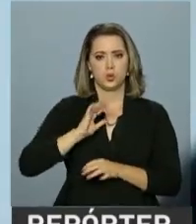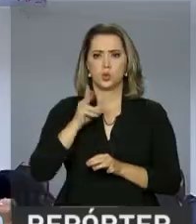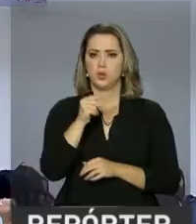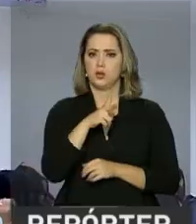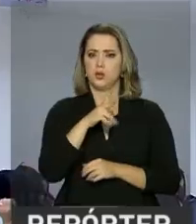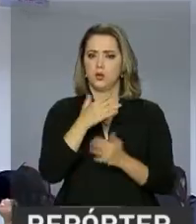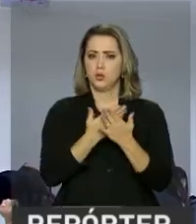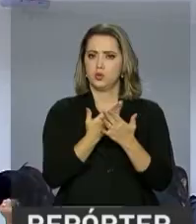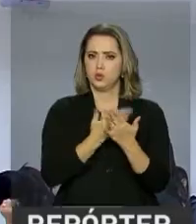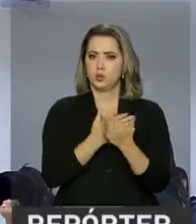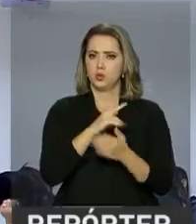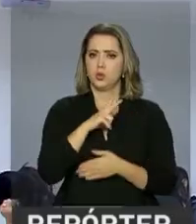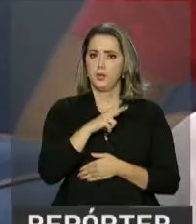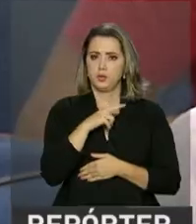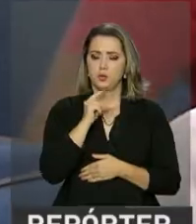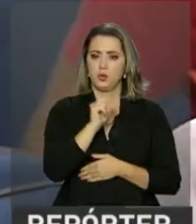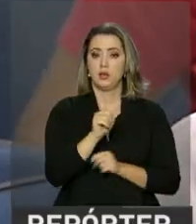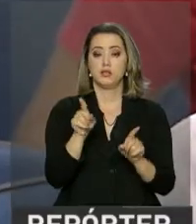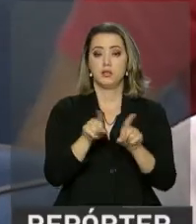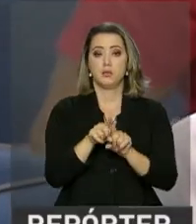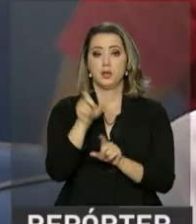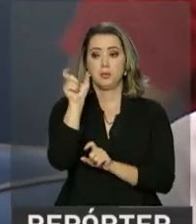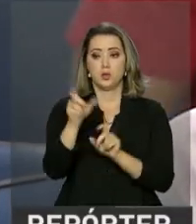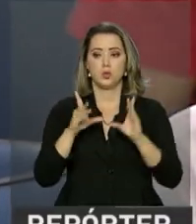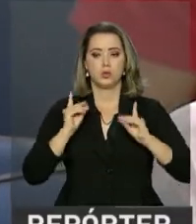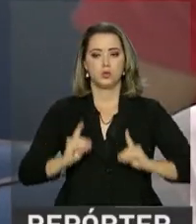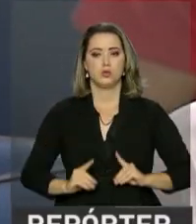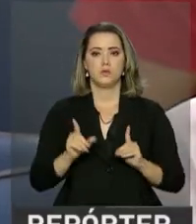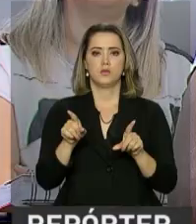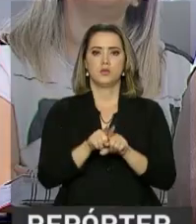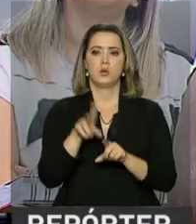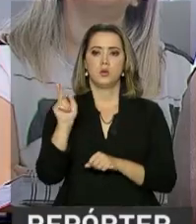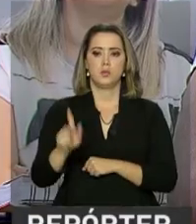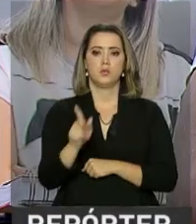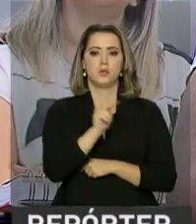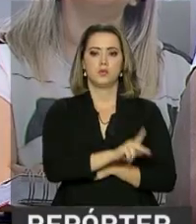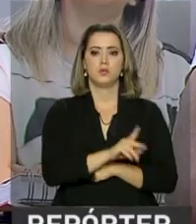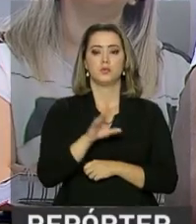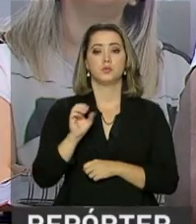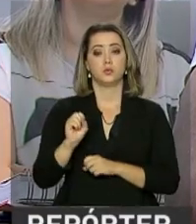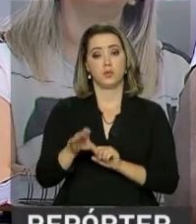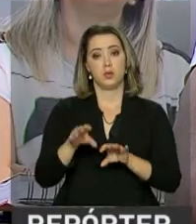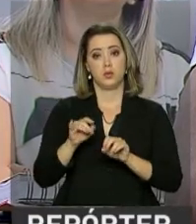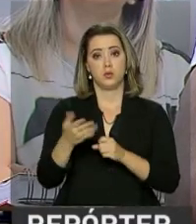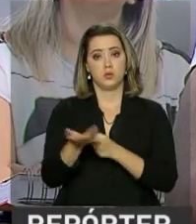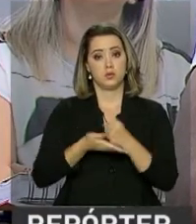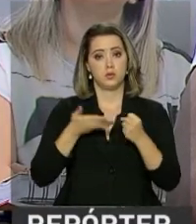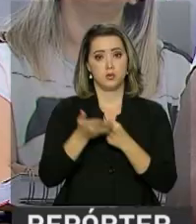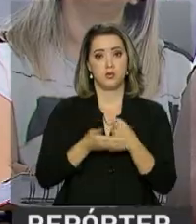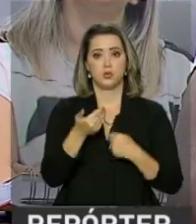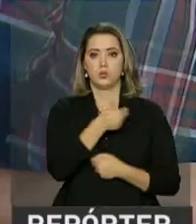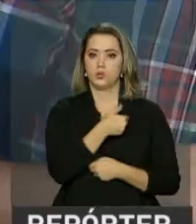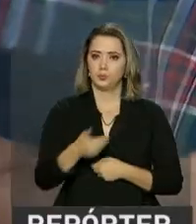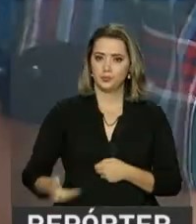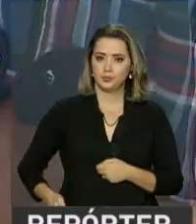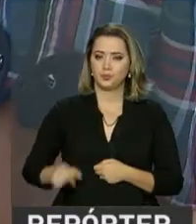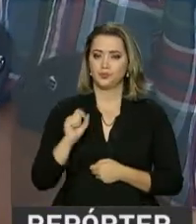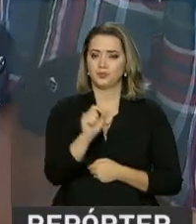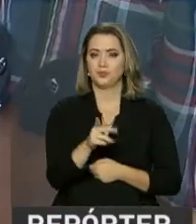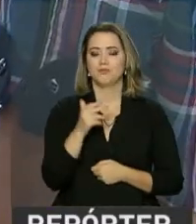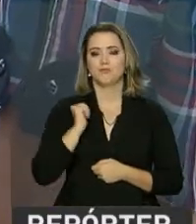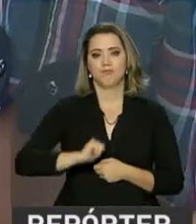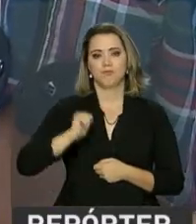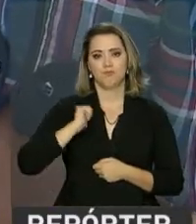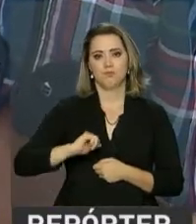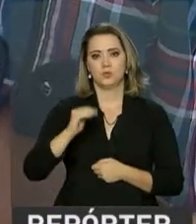Também podem concorrer pessoas com deficiência e professores da educação básica de escolas públicas. Para as